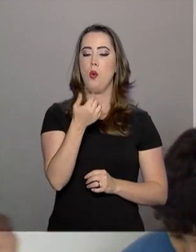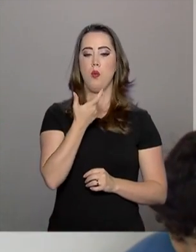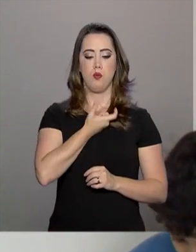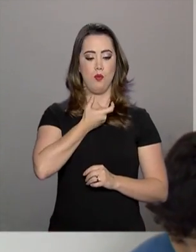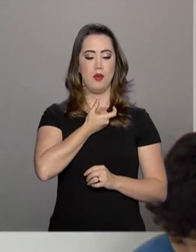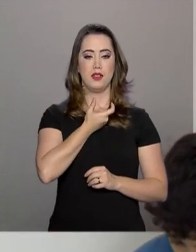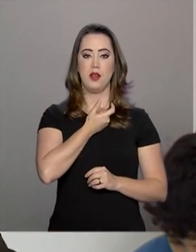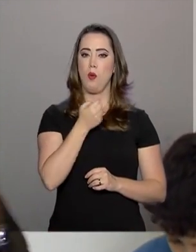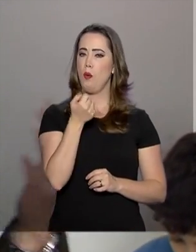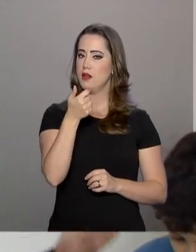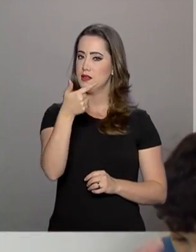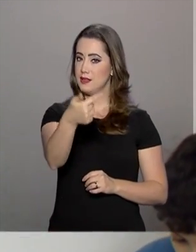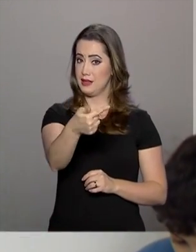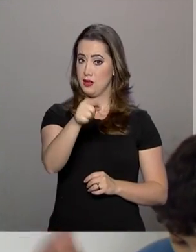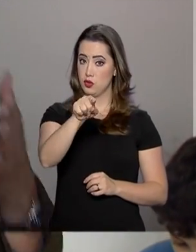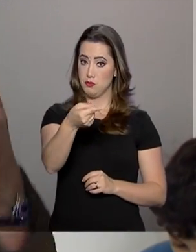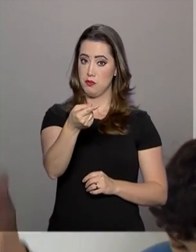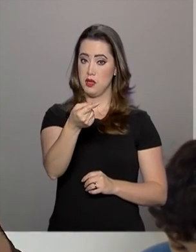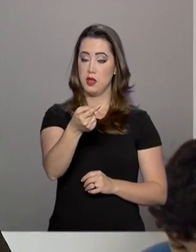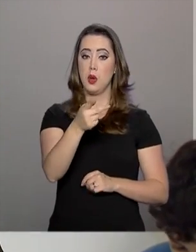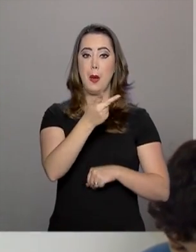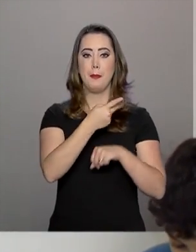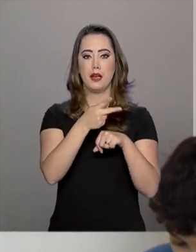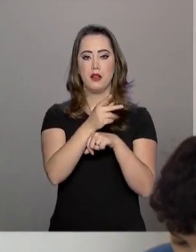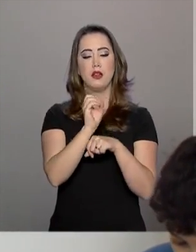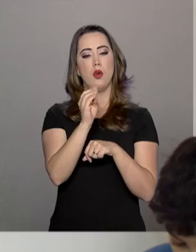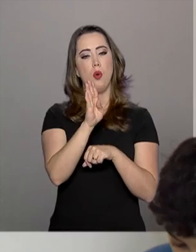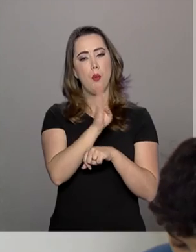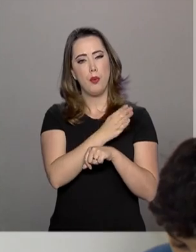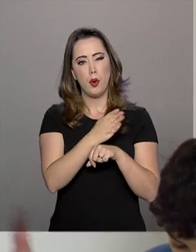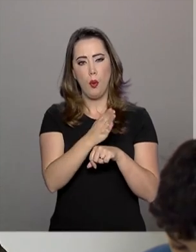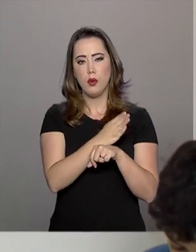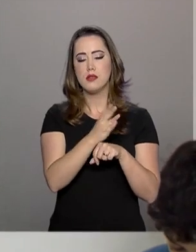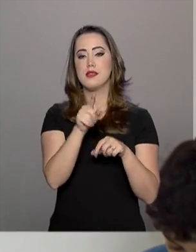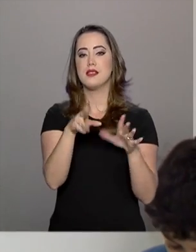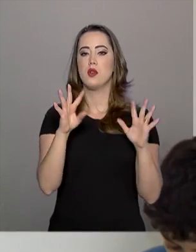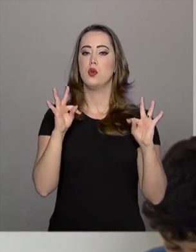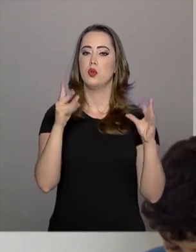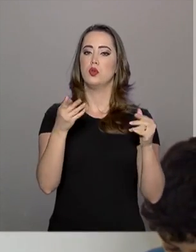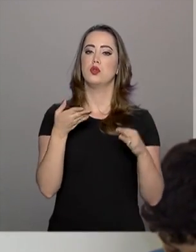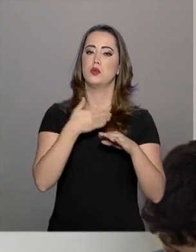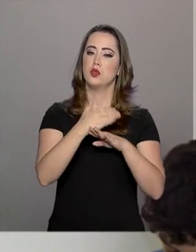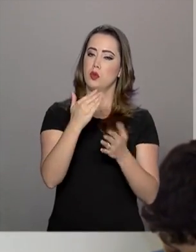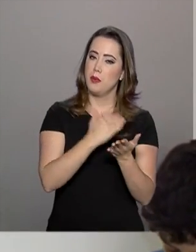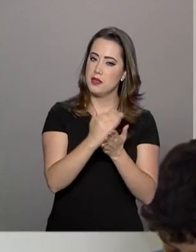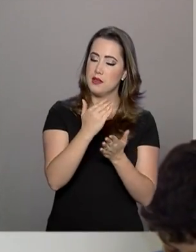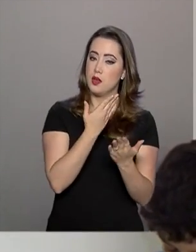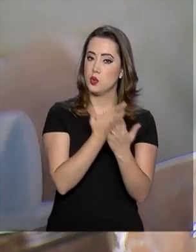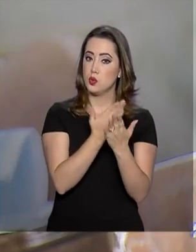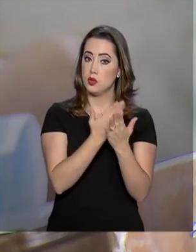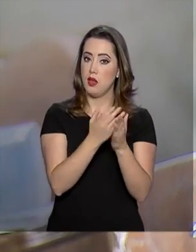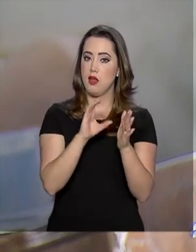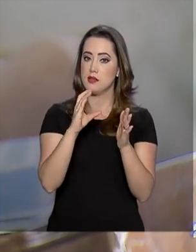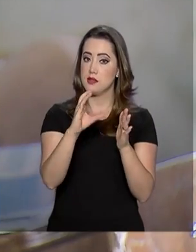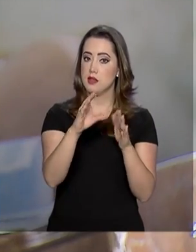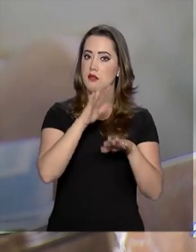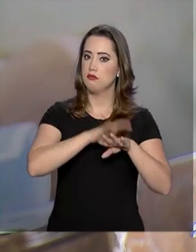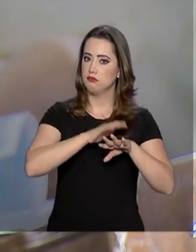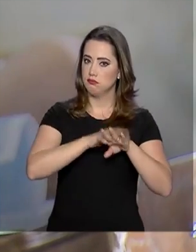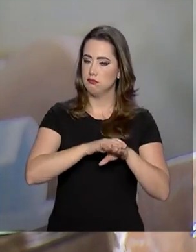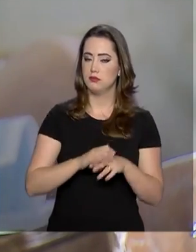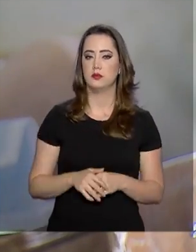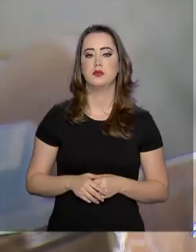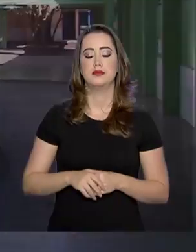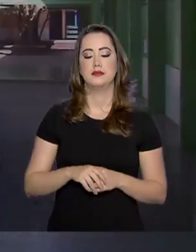ou o bronze. E o mais importante, todos eles podem entrar agora em programas de iniciação científica. Na edição de